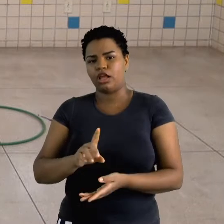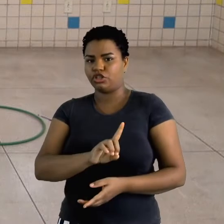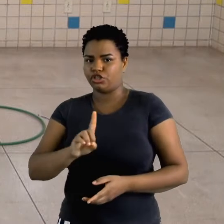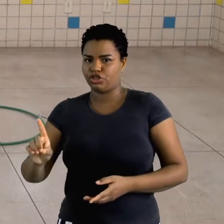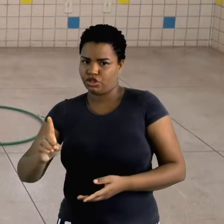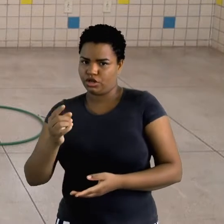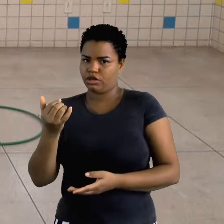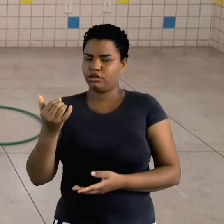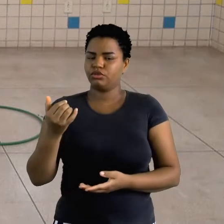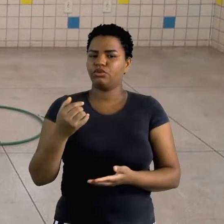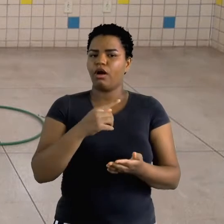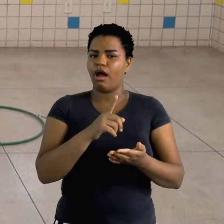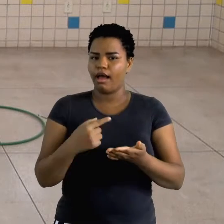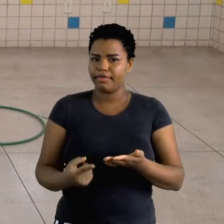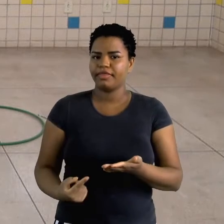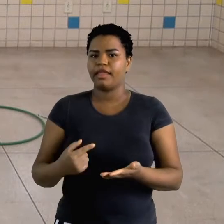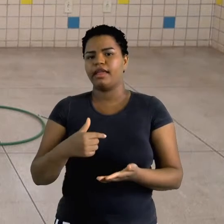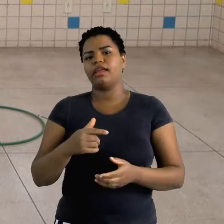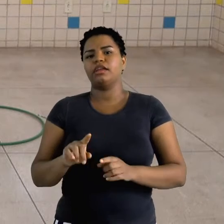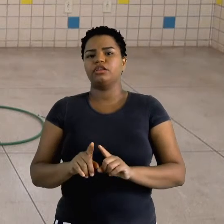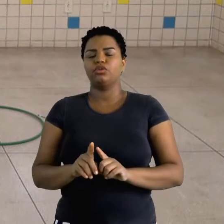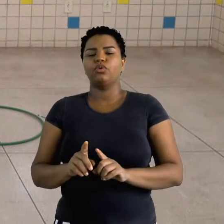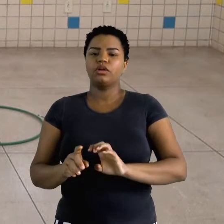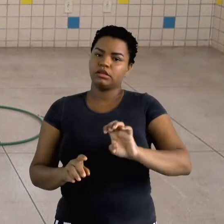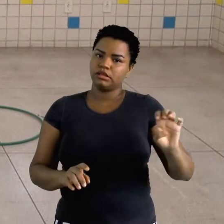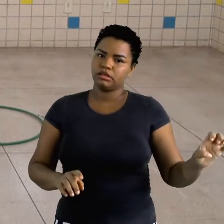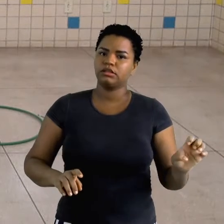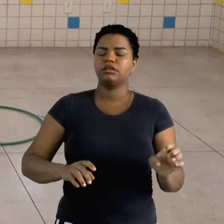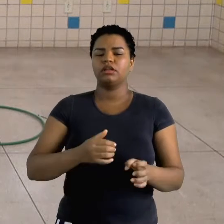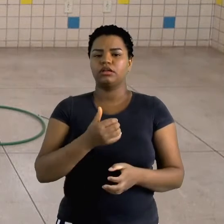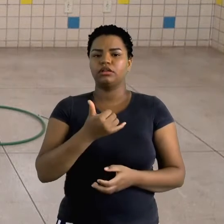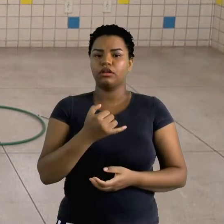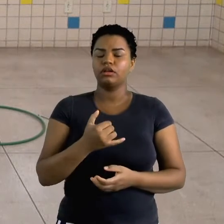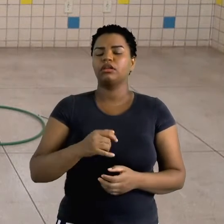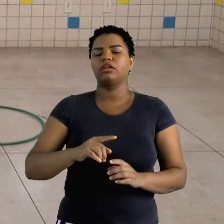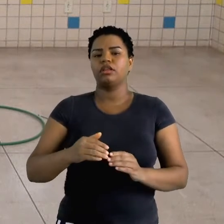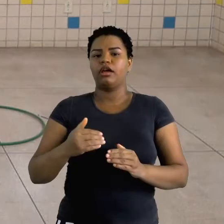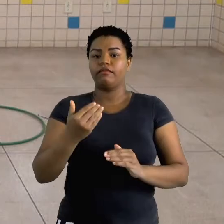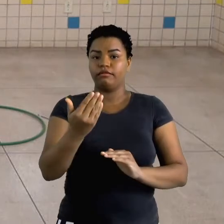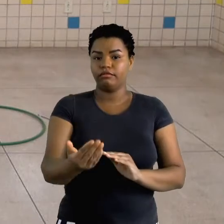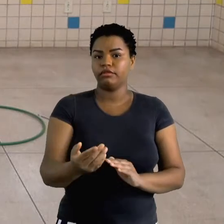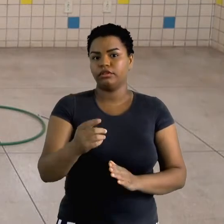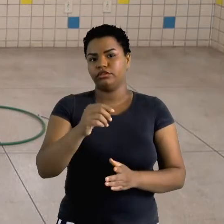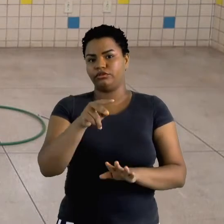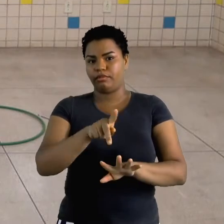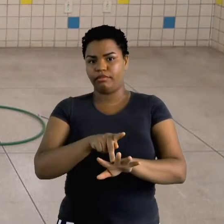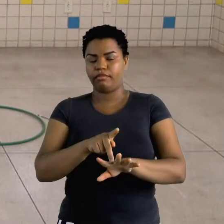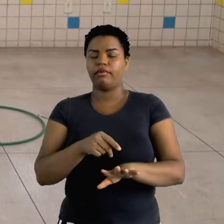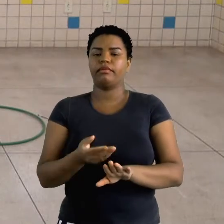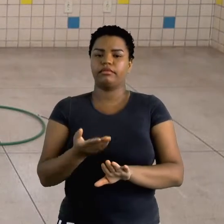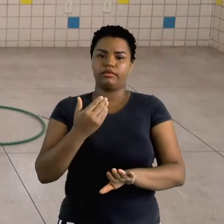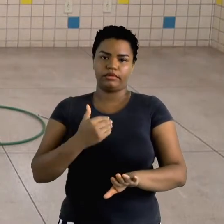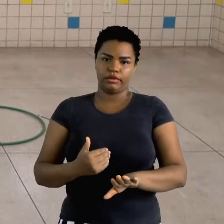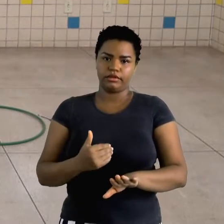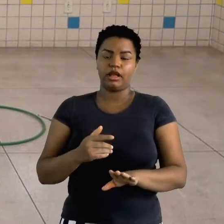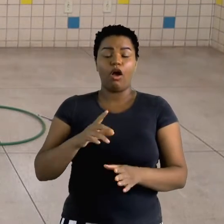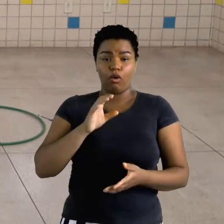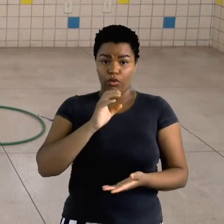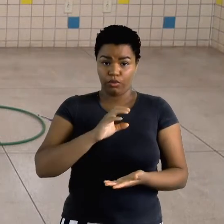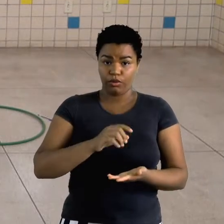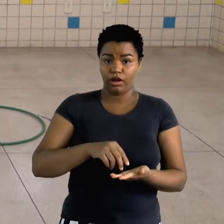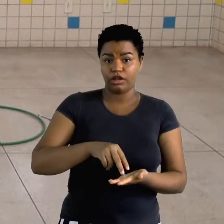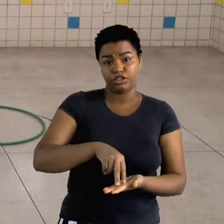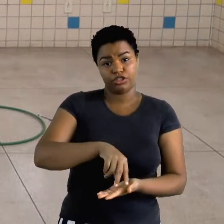esquerdo a caneta, a frente a borracha e atrás a chinela. Então vamos lá? Caderno, é onde? Direito, retornou.